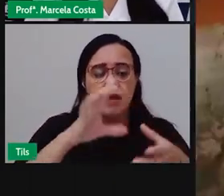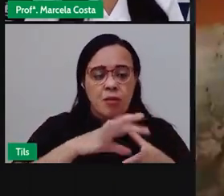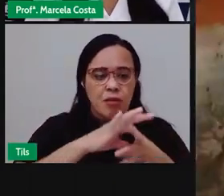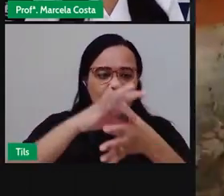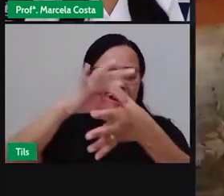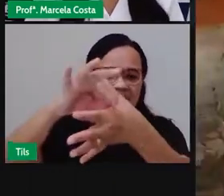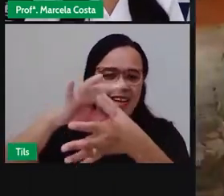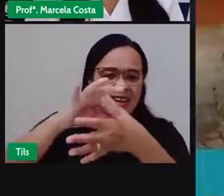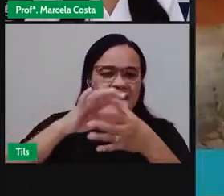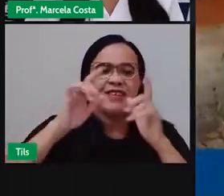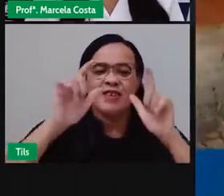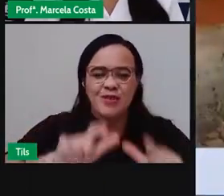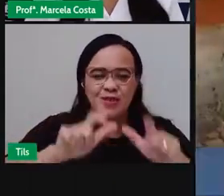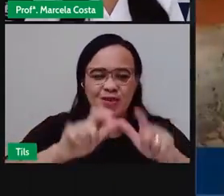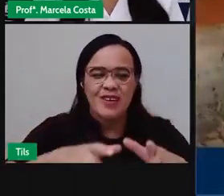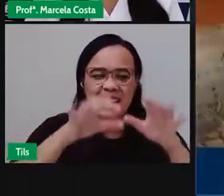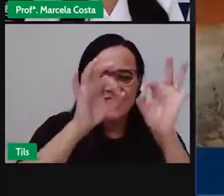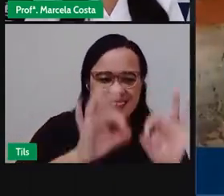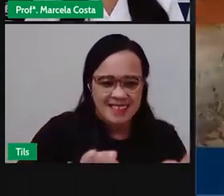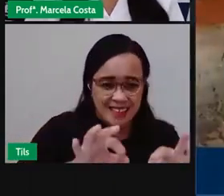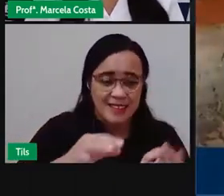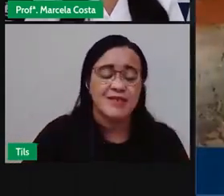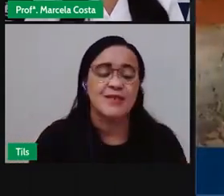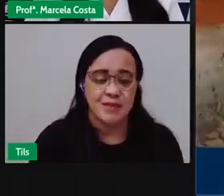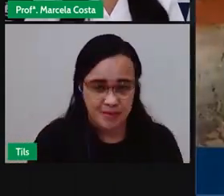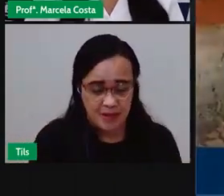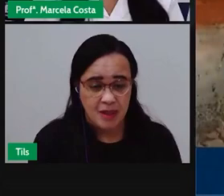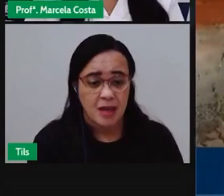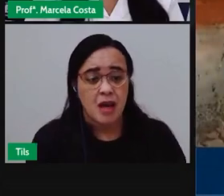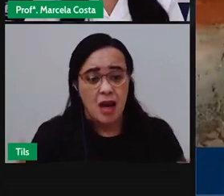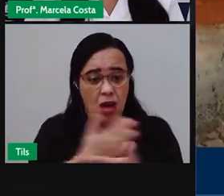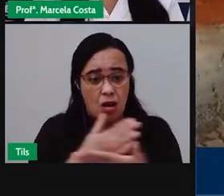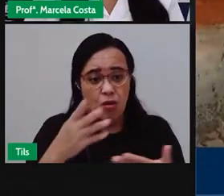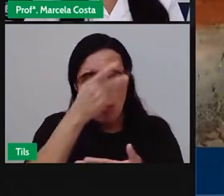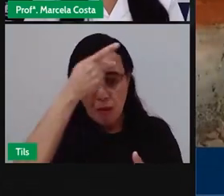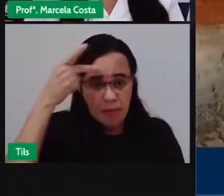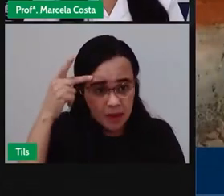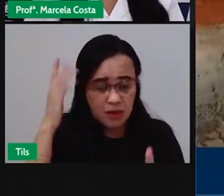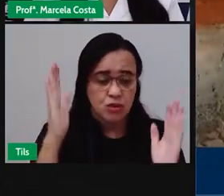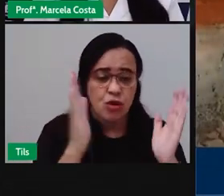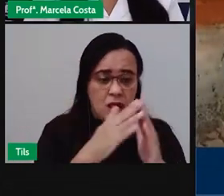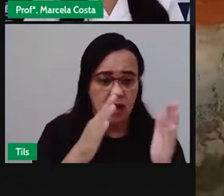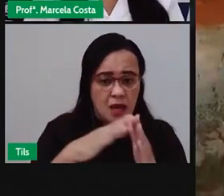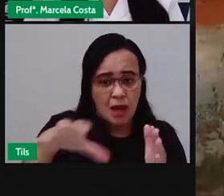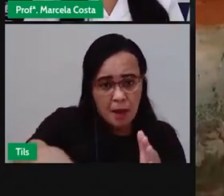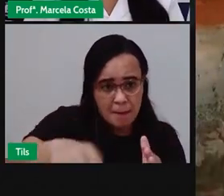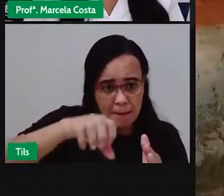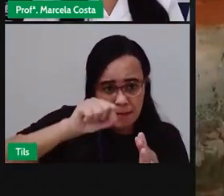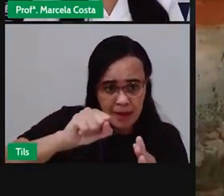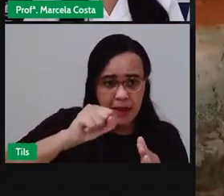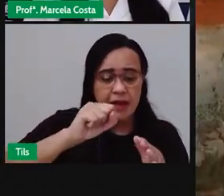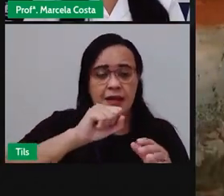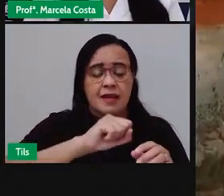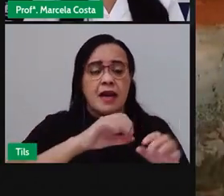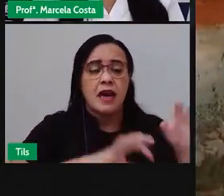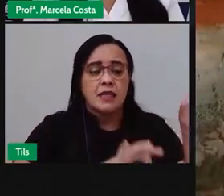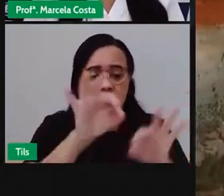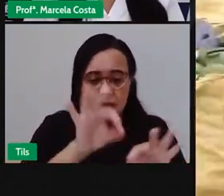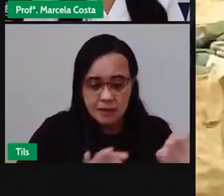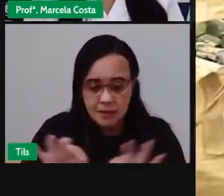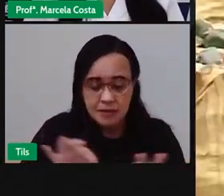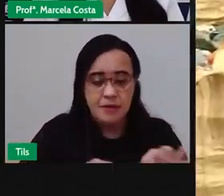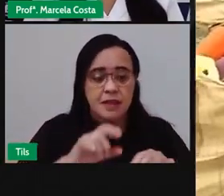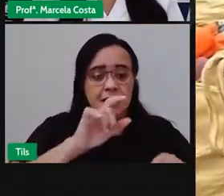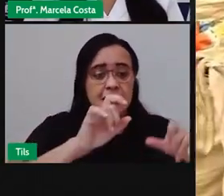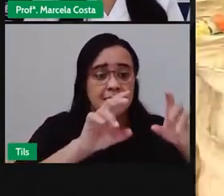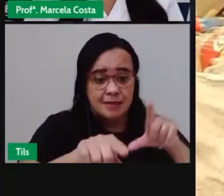leste aí as pessoas trazem o material de casa que são recicláveis chega aqui eu separo eles triam aí depois vem o caminhão